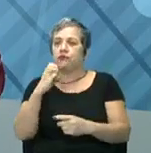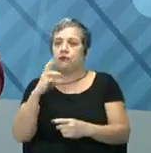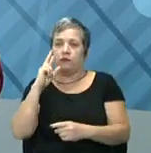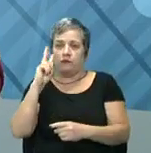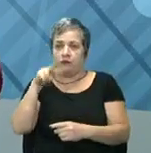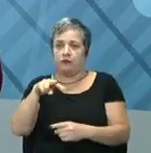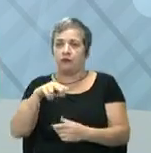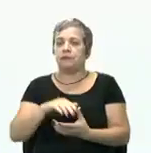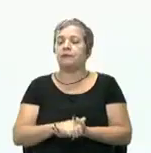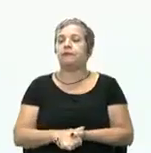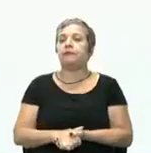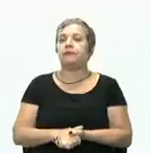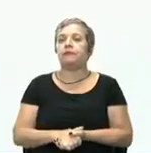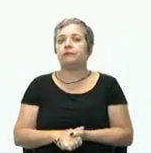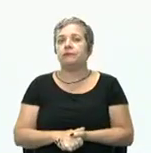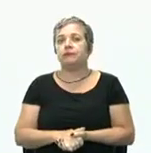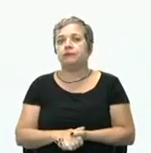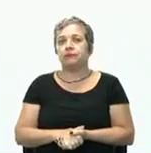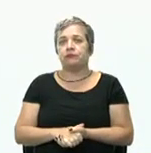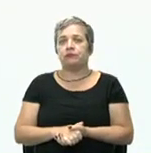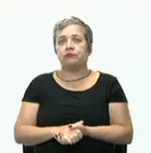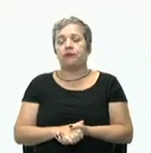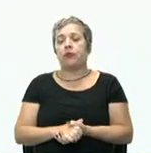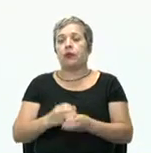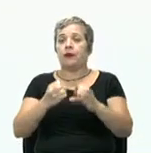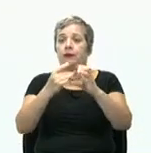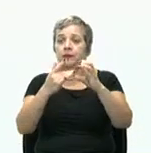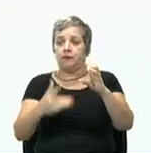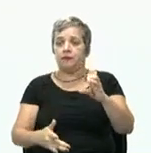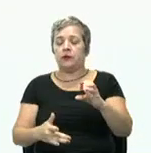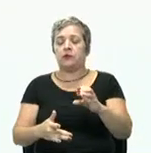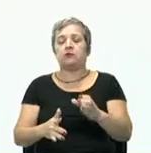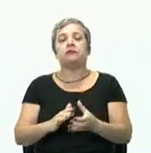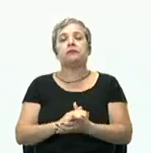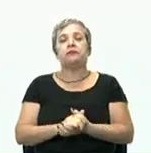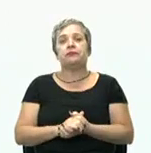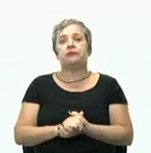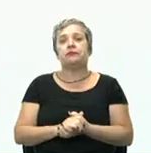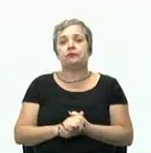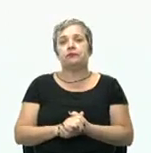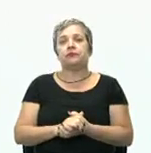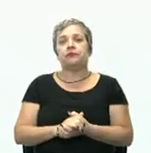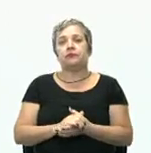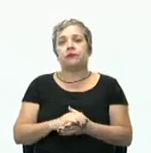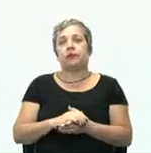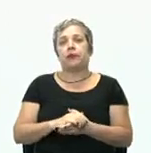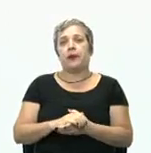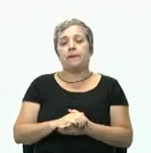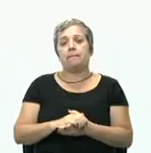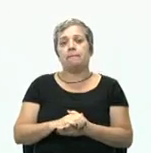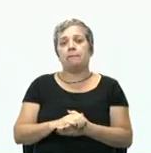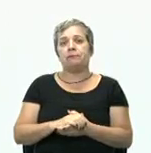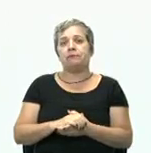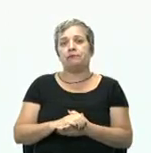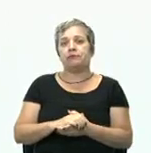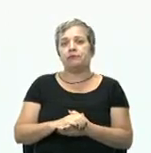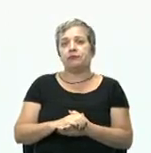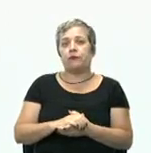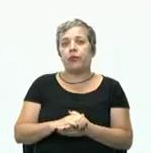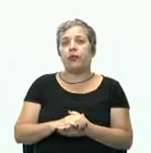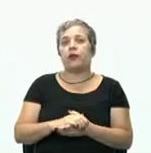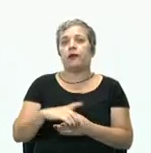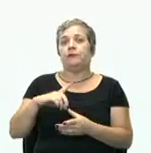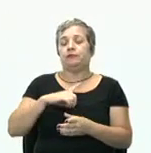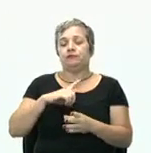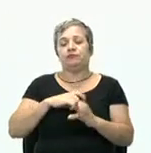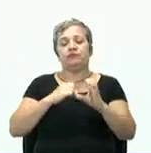Vamos ver os princípios, que são os aceitos e os melhores princípios. Então, segundo o Weber, a burocracia tem as características,